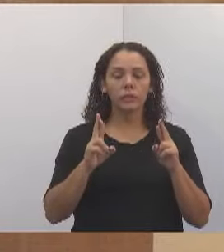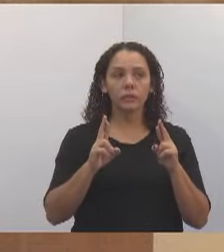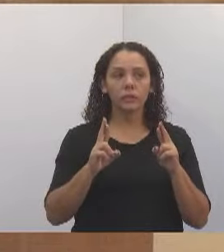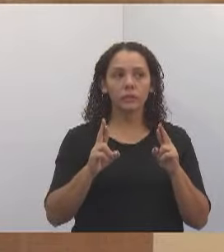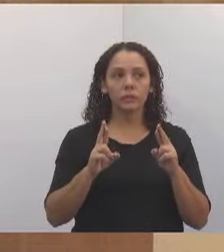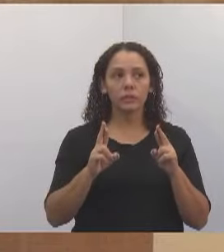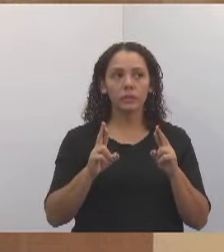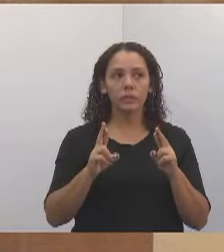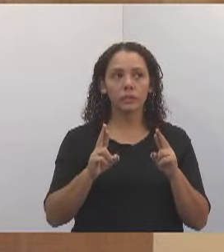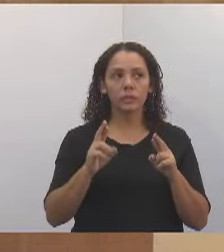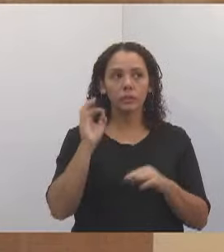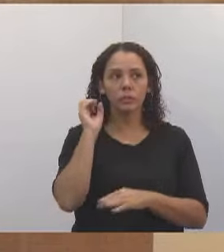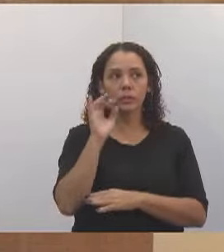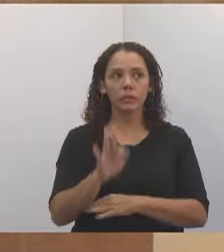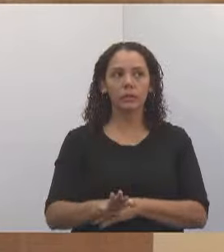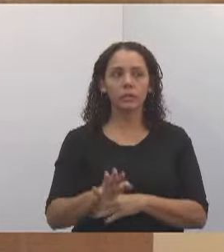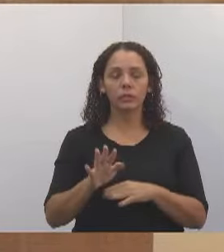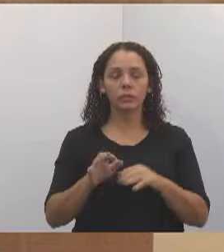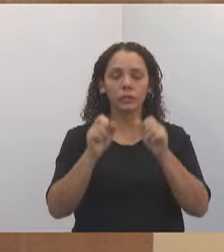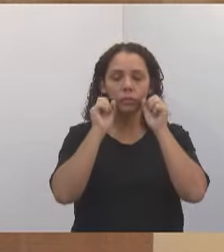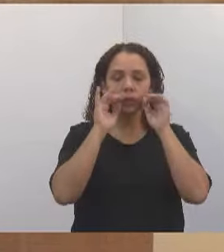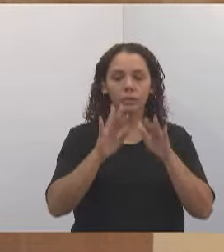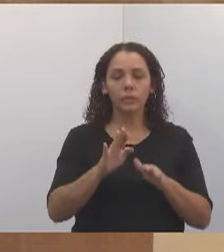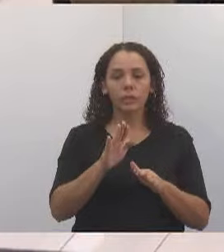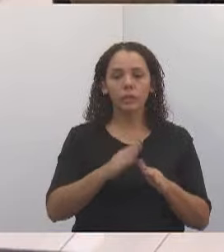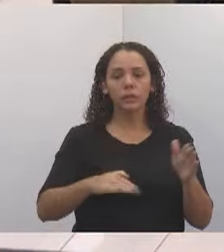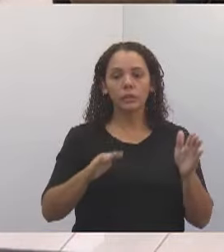excelente tarde, e até a semana que vem.